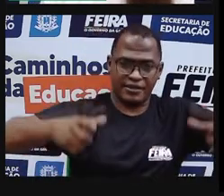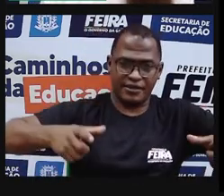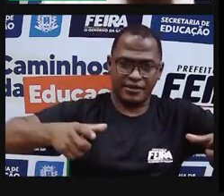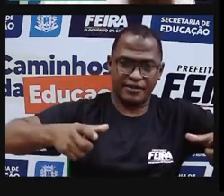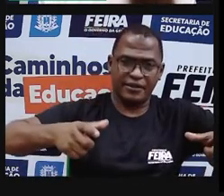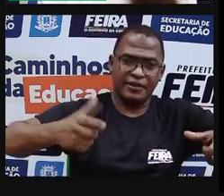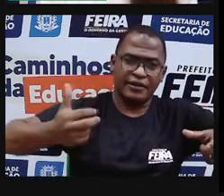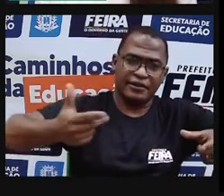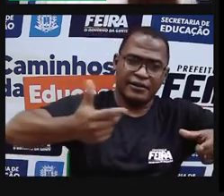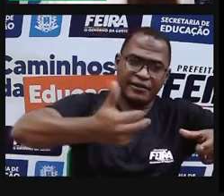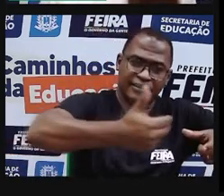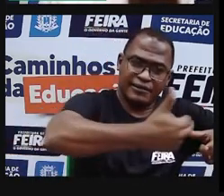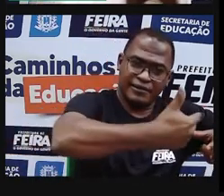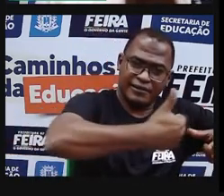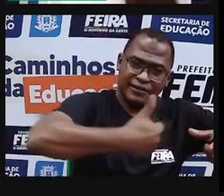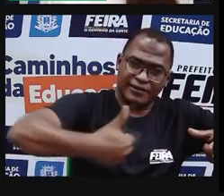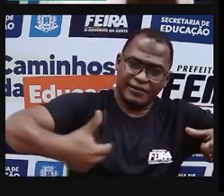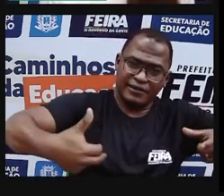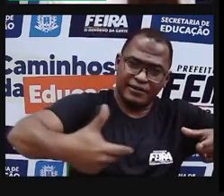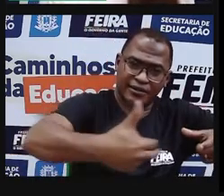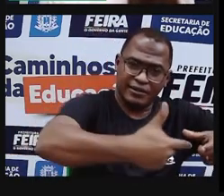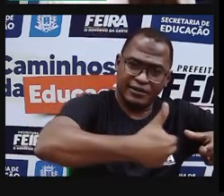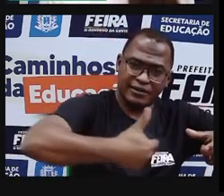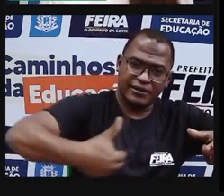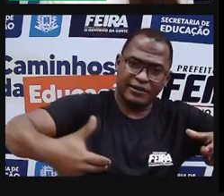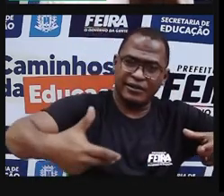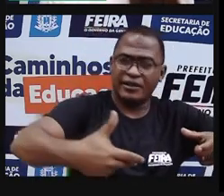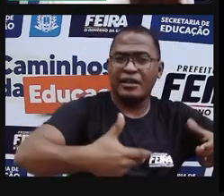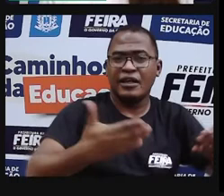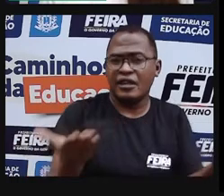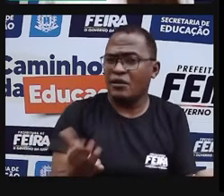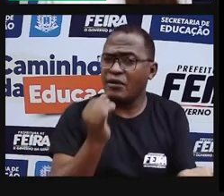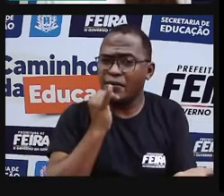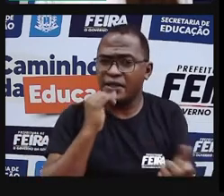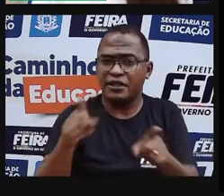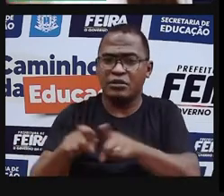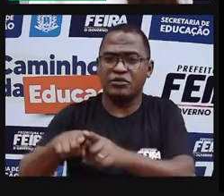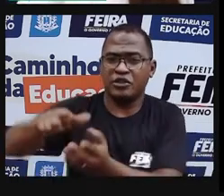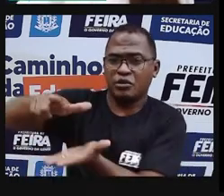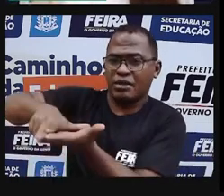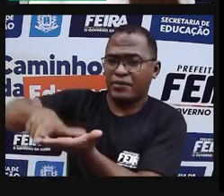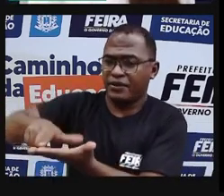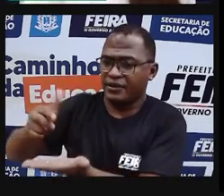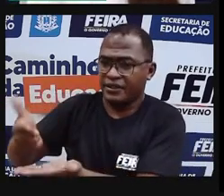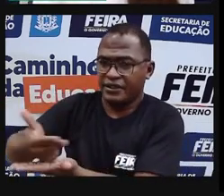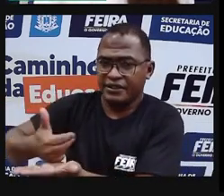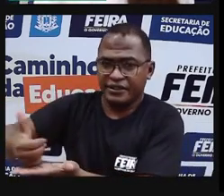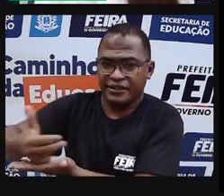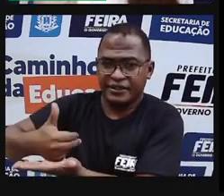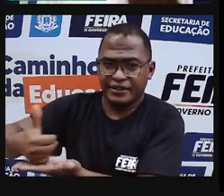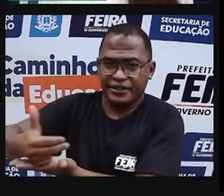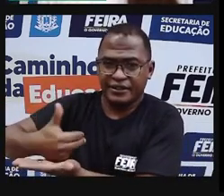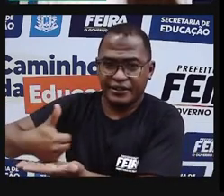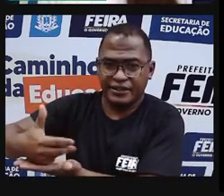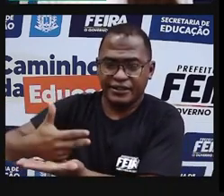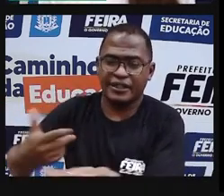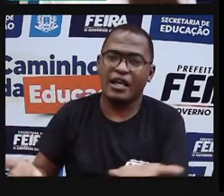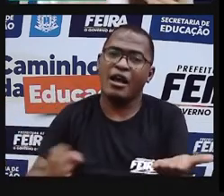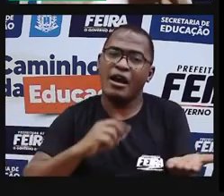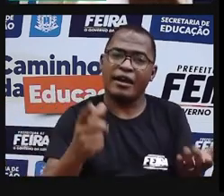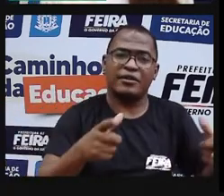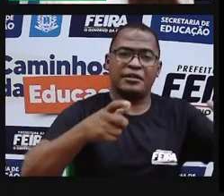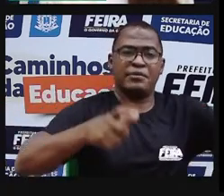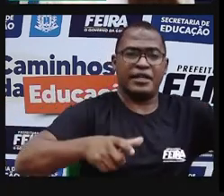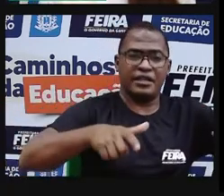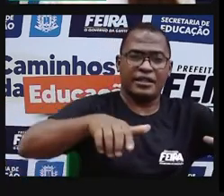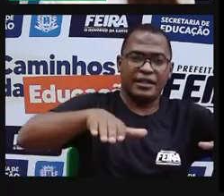desenho no papel, que a gente, né? Que as pessoas fazem, e na madeira, o desenho é feito, né? Com a madeira e